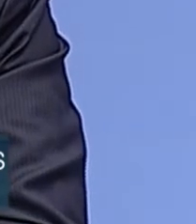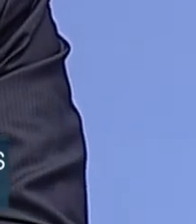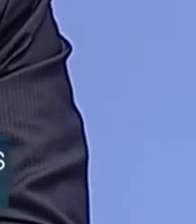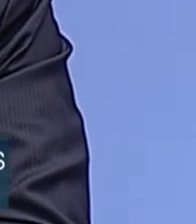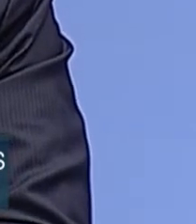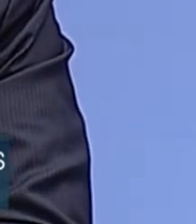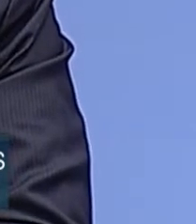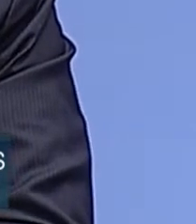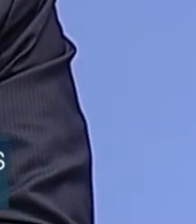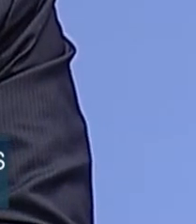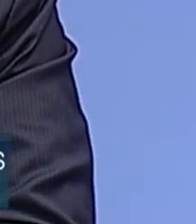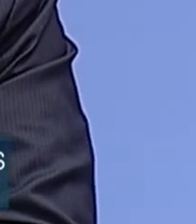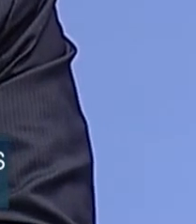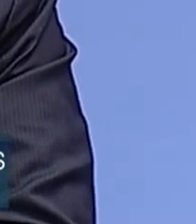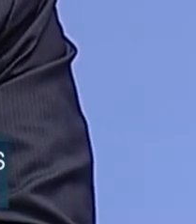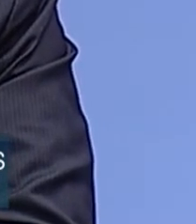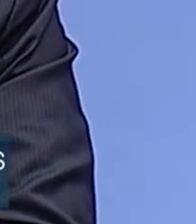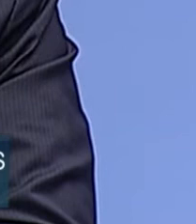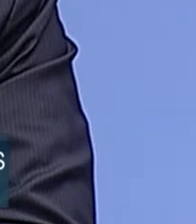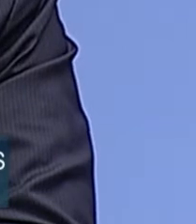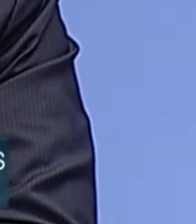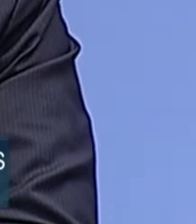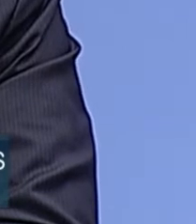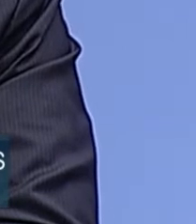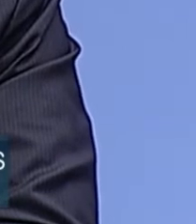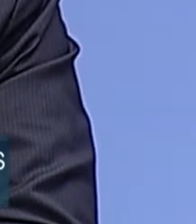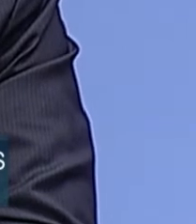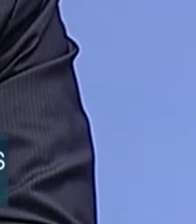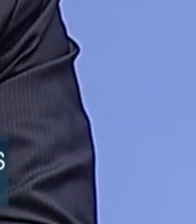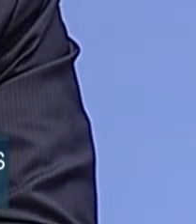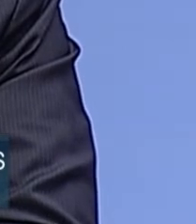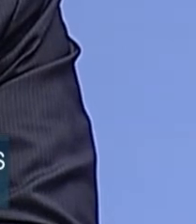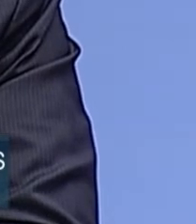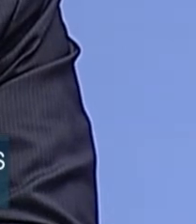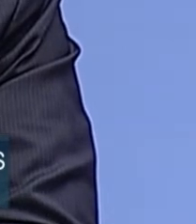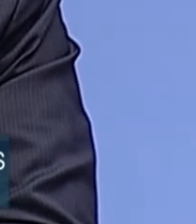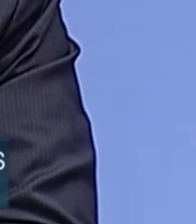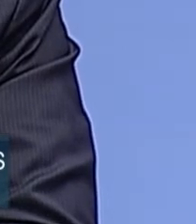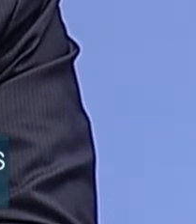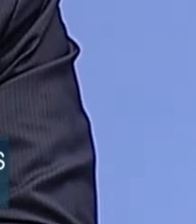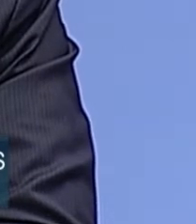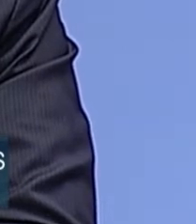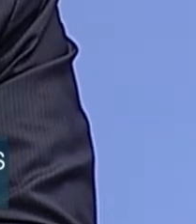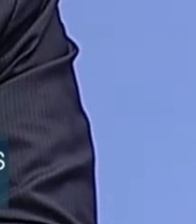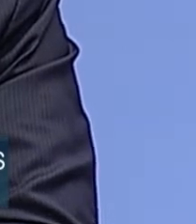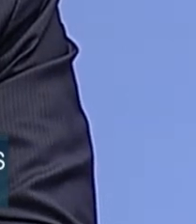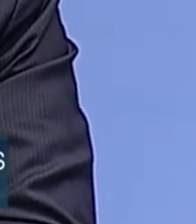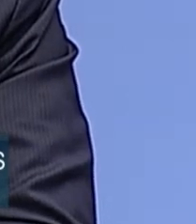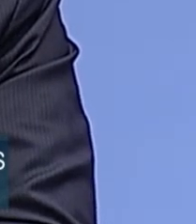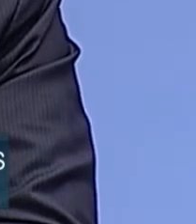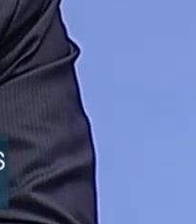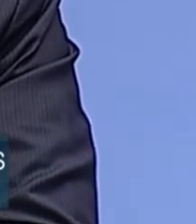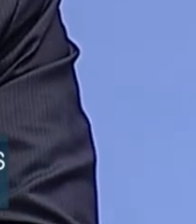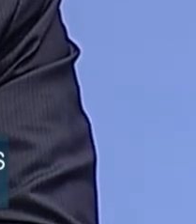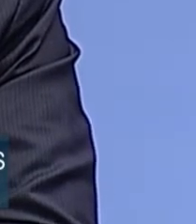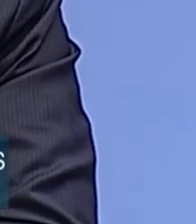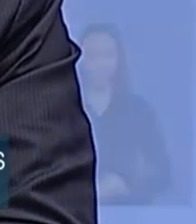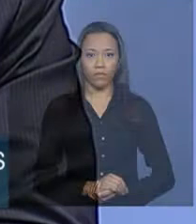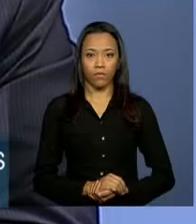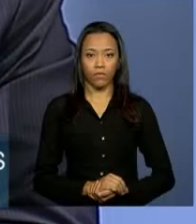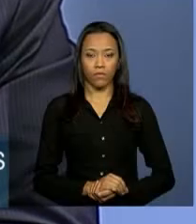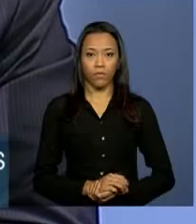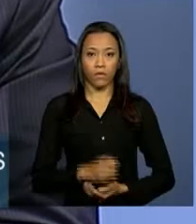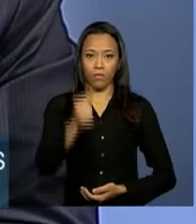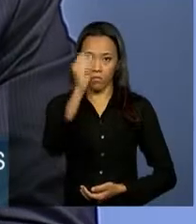que nós não vamos poder efetivamente avançar. Mas, evidentemente, o Brasil tem que, ao examinar isso, balancear de